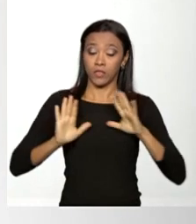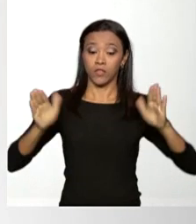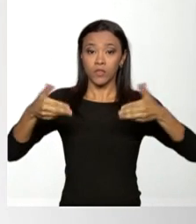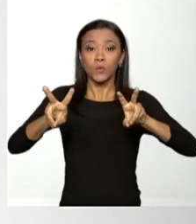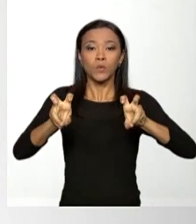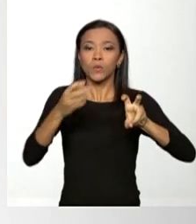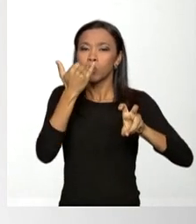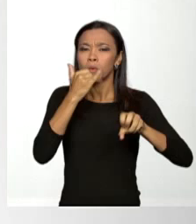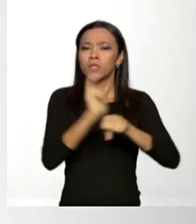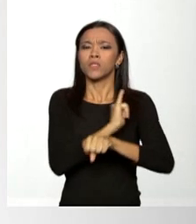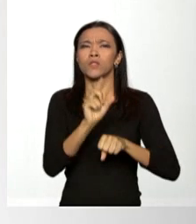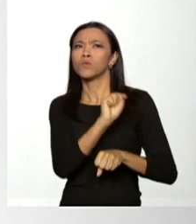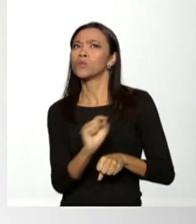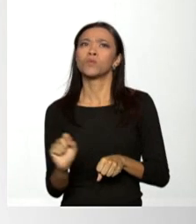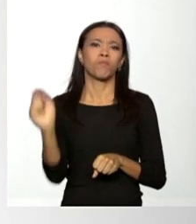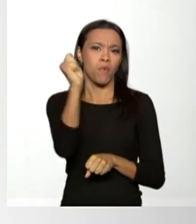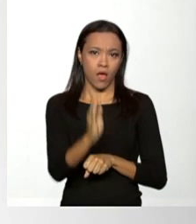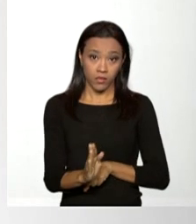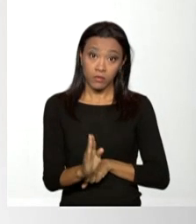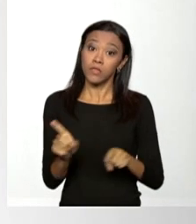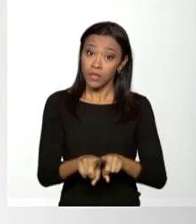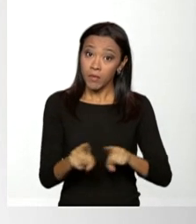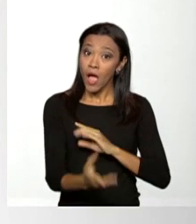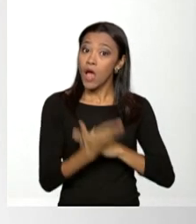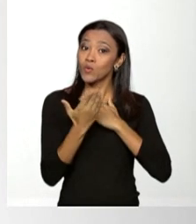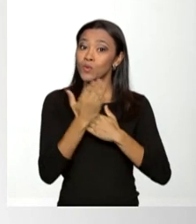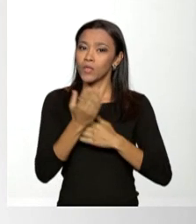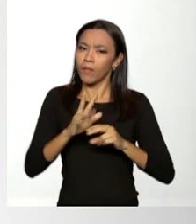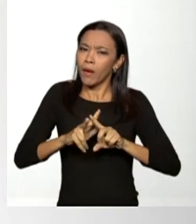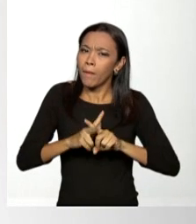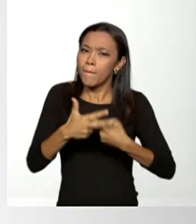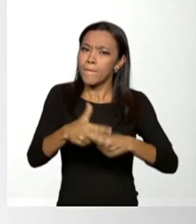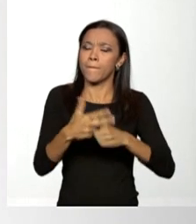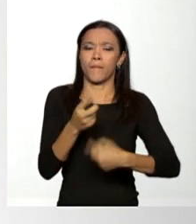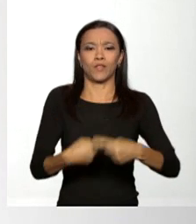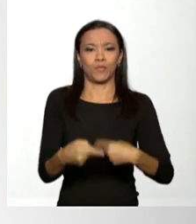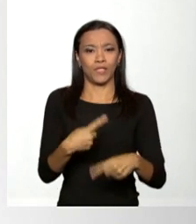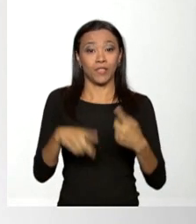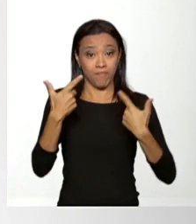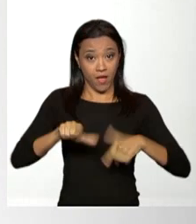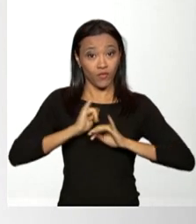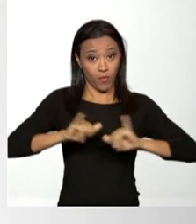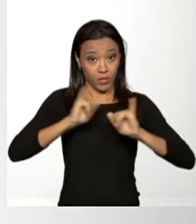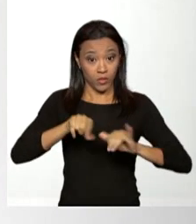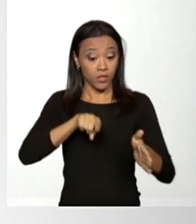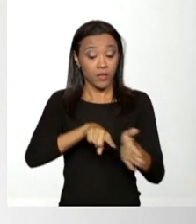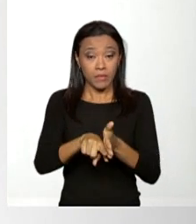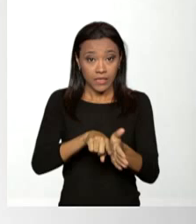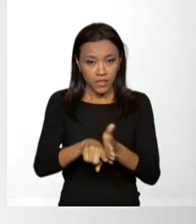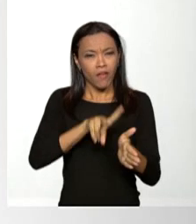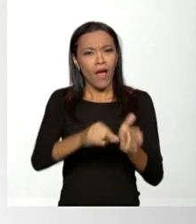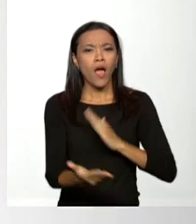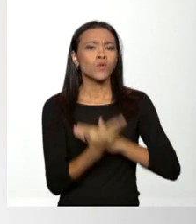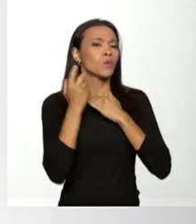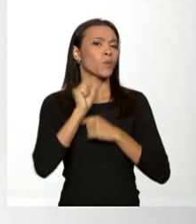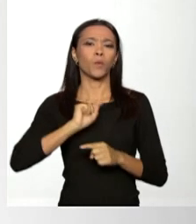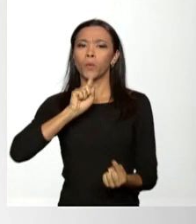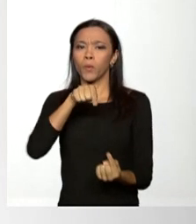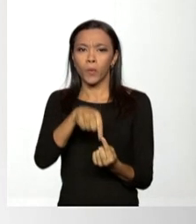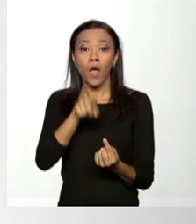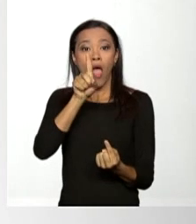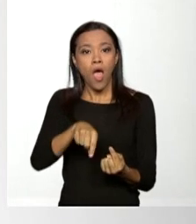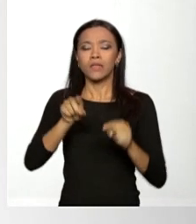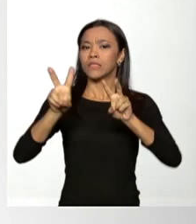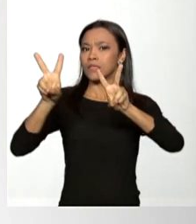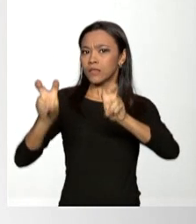de todo o país, além do aprimoramento das políticas. As informações da pesquisa também vão contribuir para um